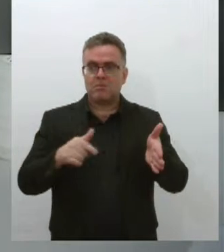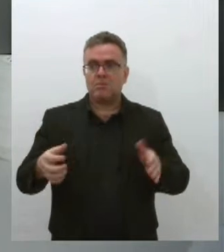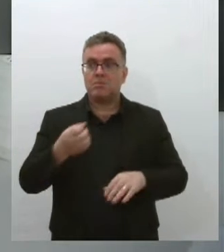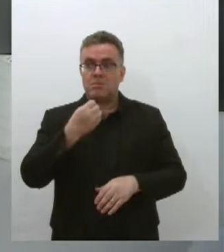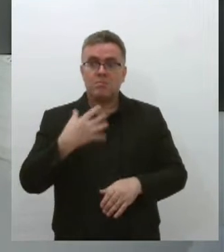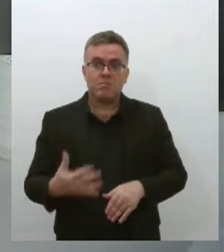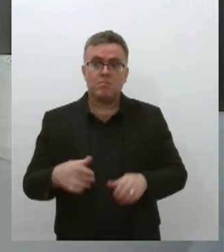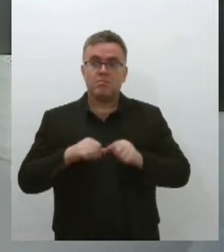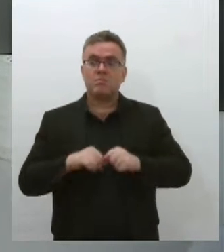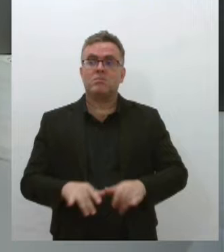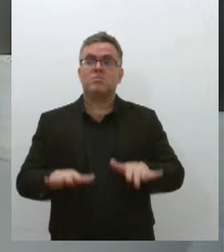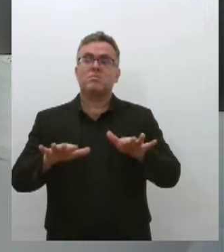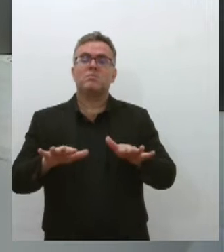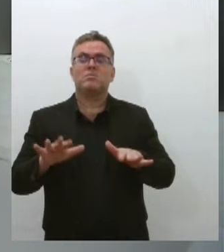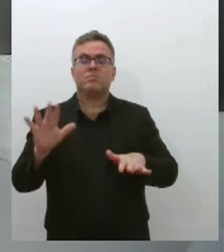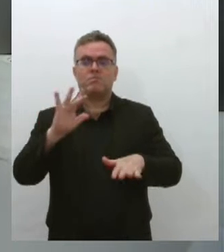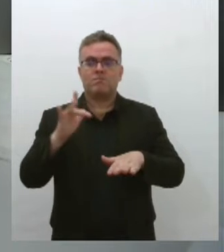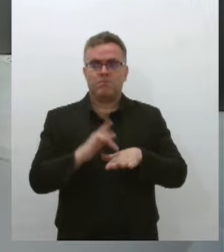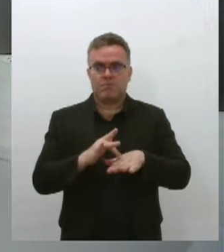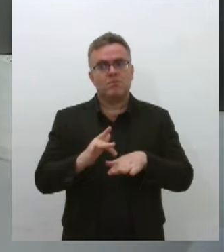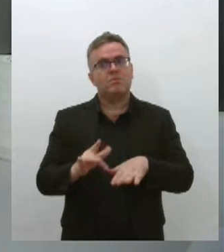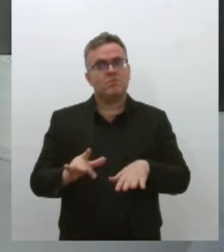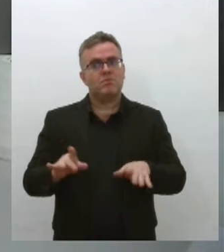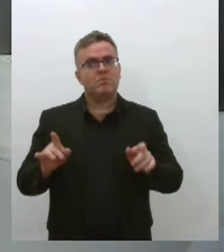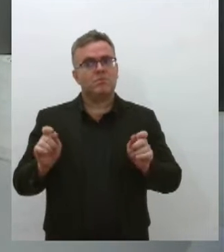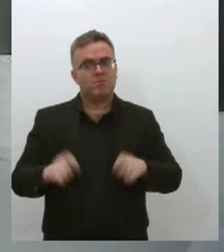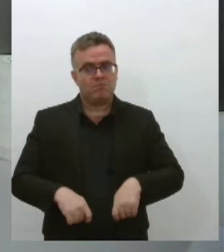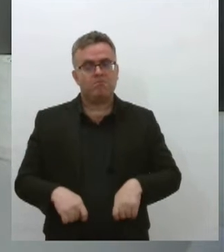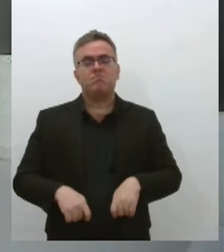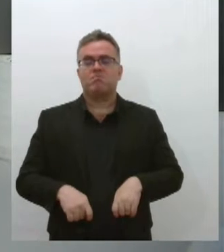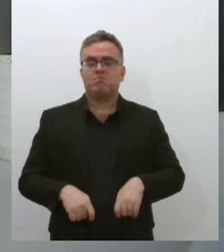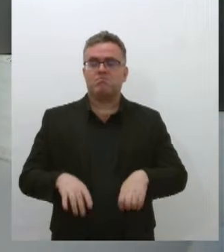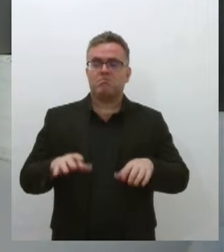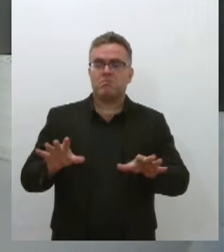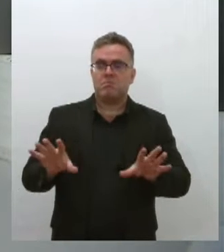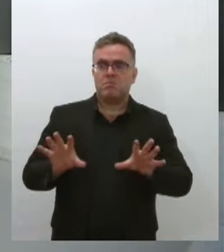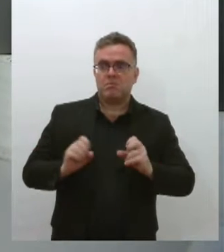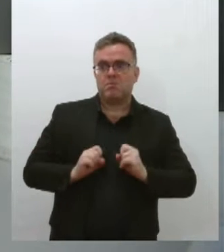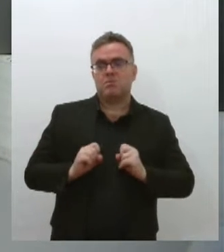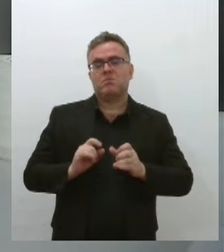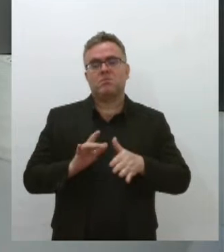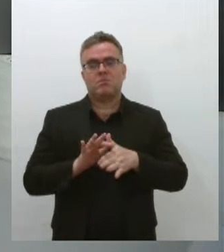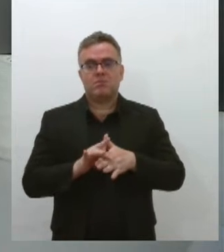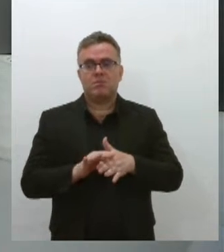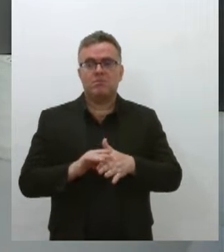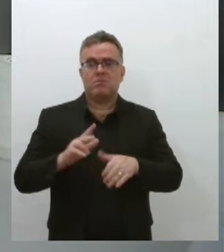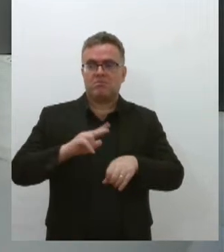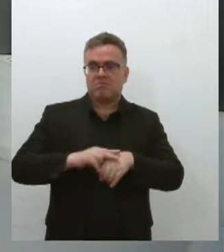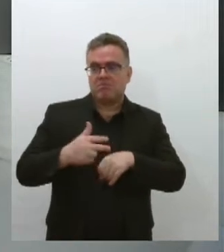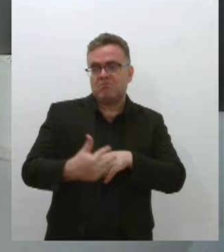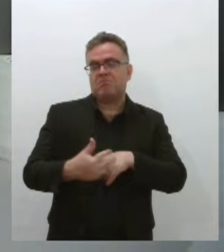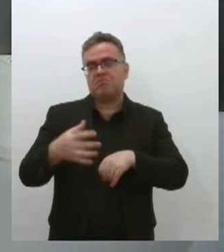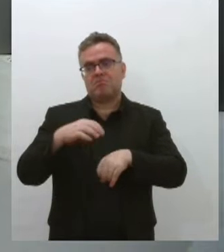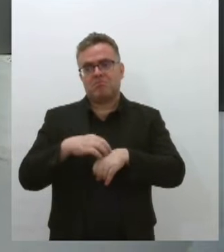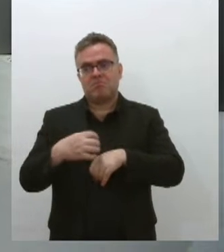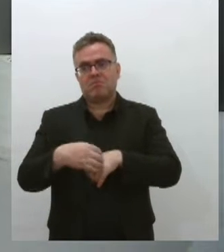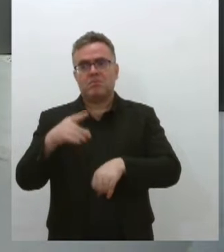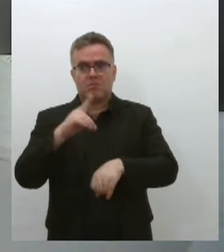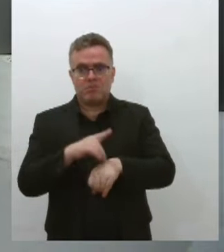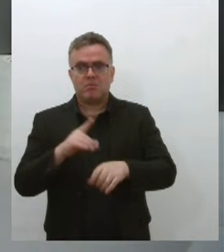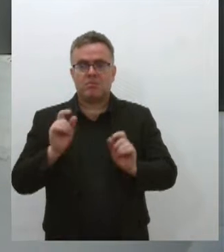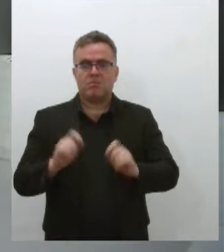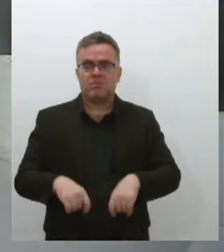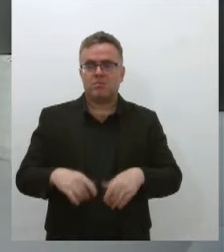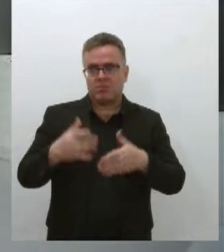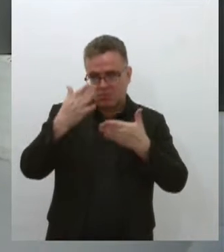proliferação desse mosquito que traz tanto transtorno e tantas doenças para a população. Obrigada, viu, pela sua